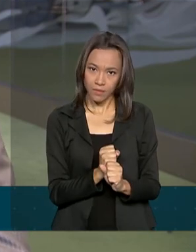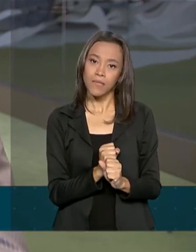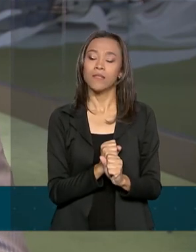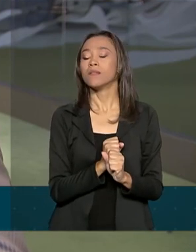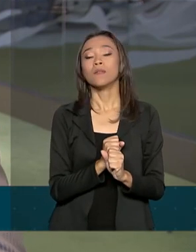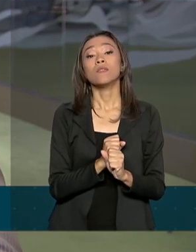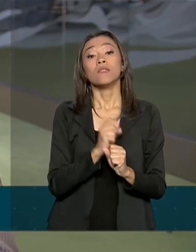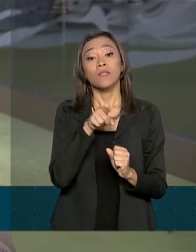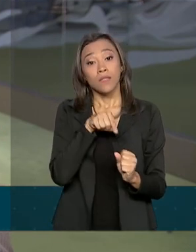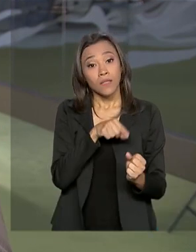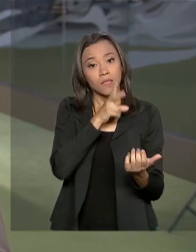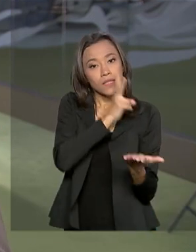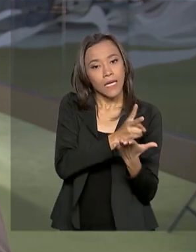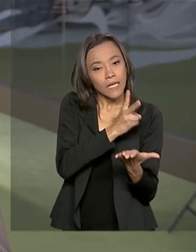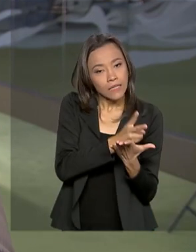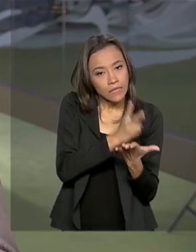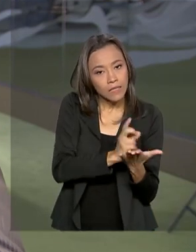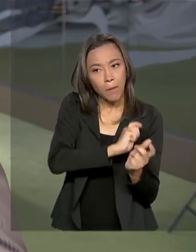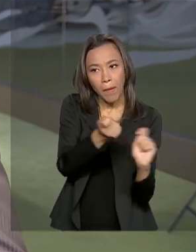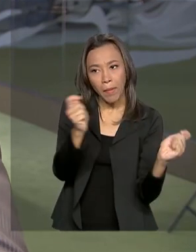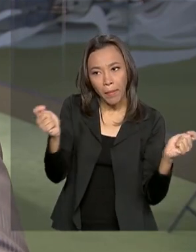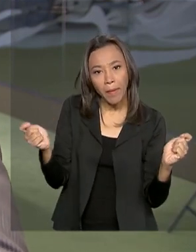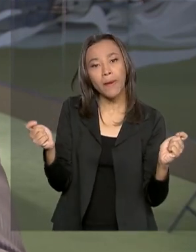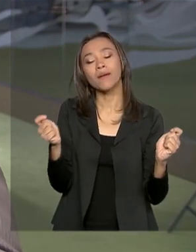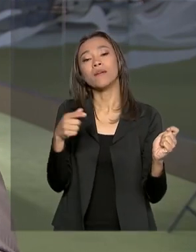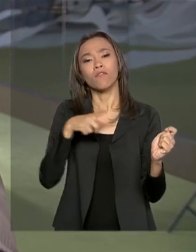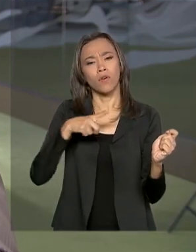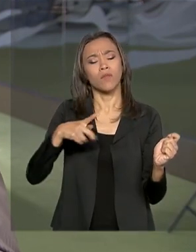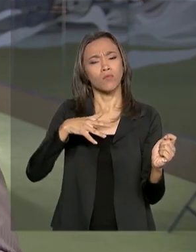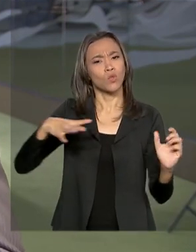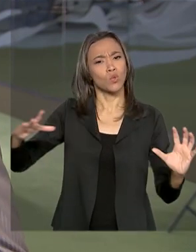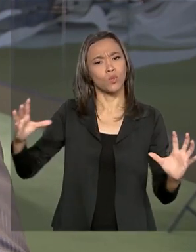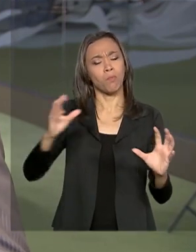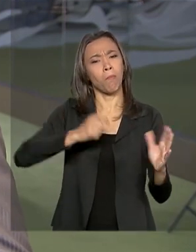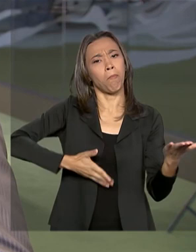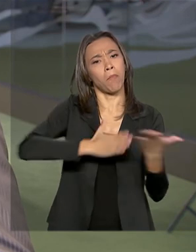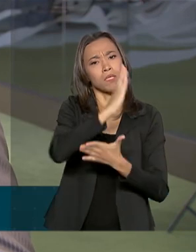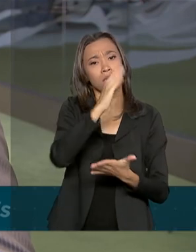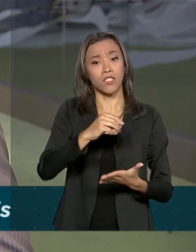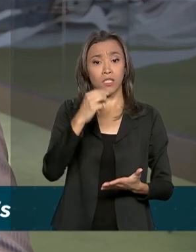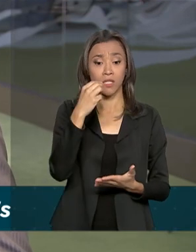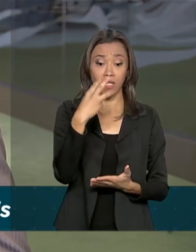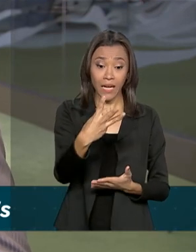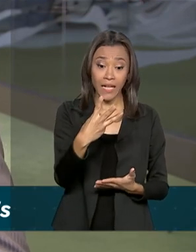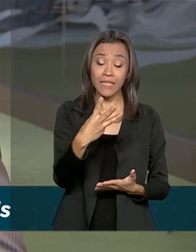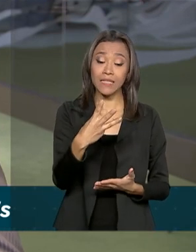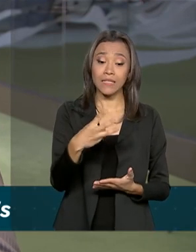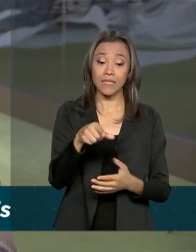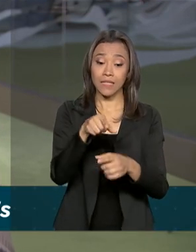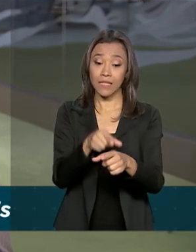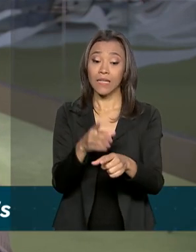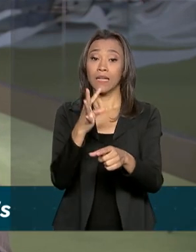receitas e fixa as despesas da União foi aprovado com valor total de R$ 3,6 trilhões.